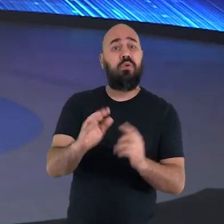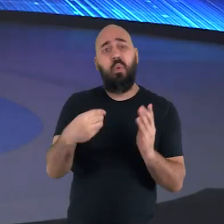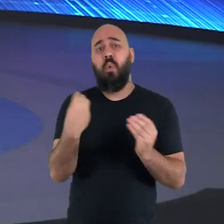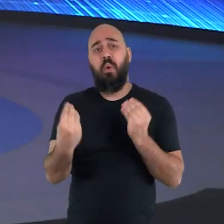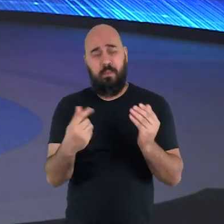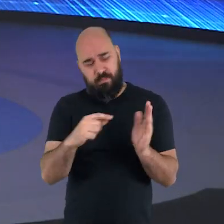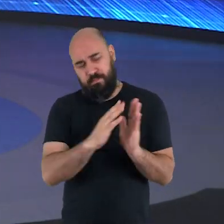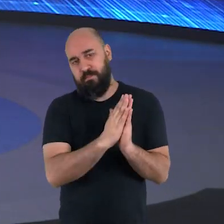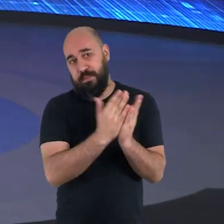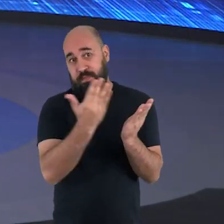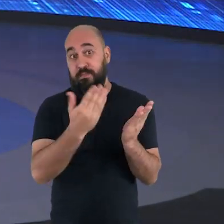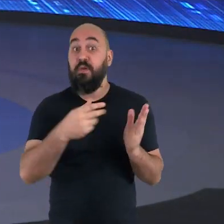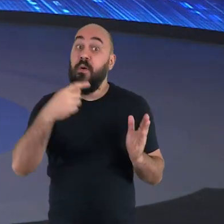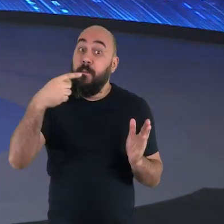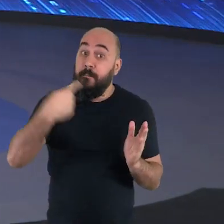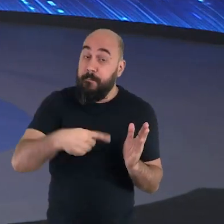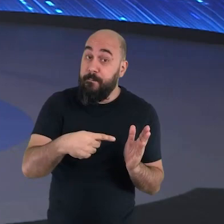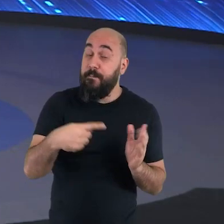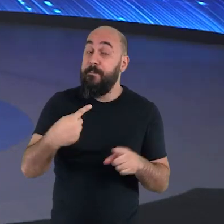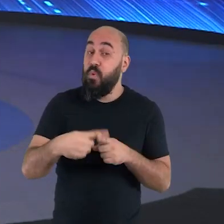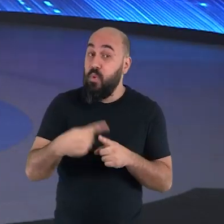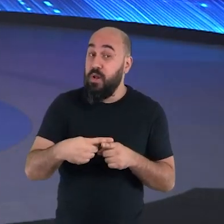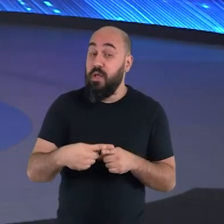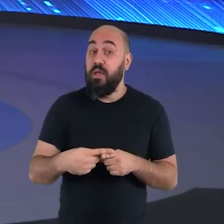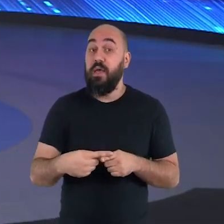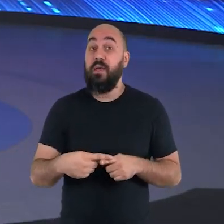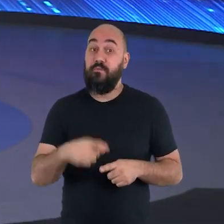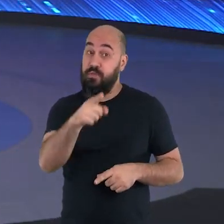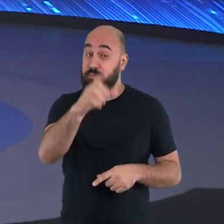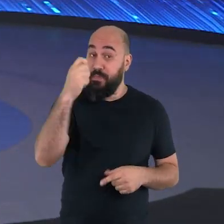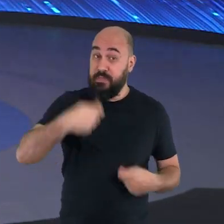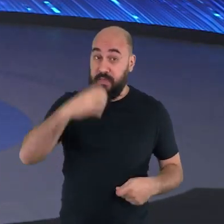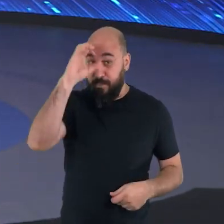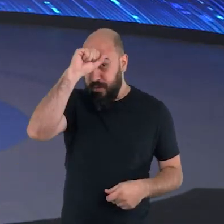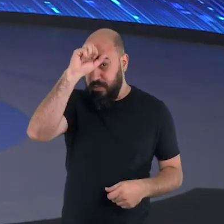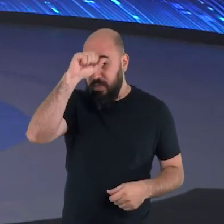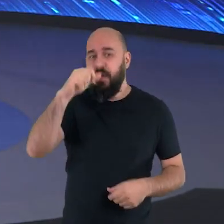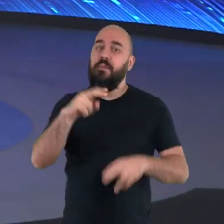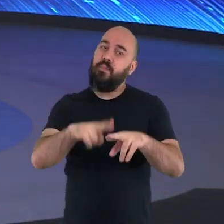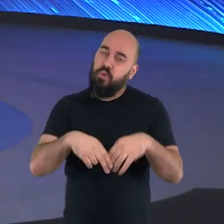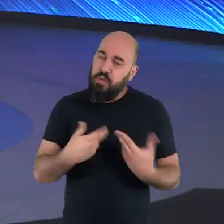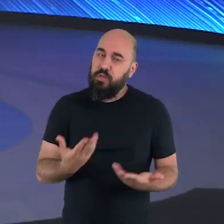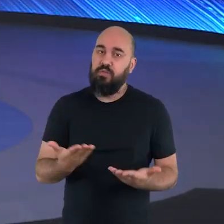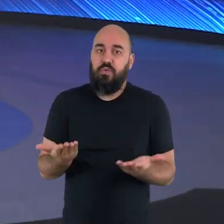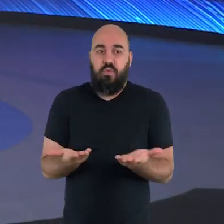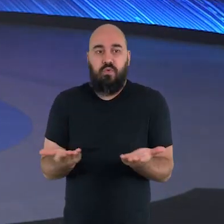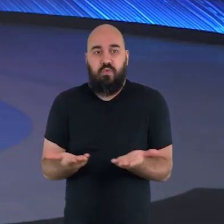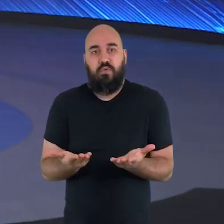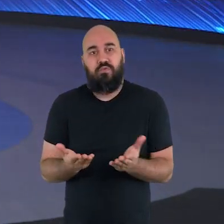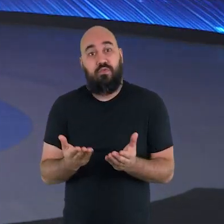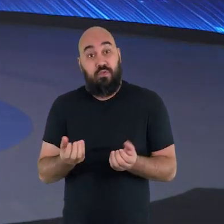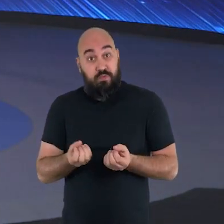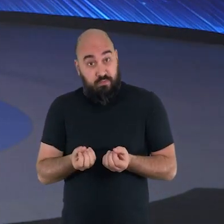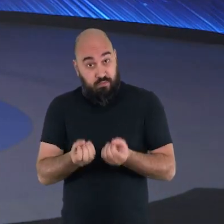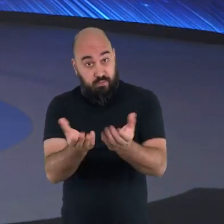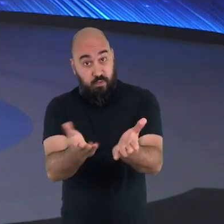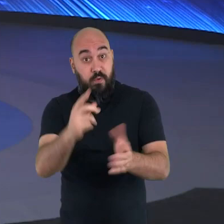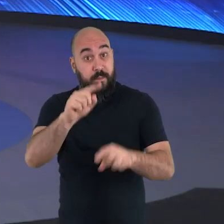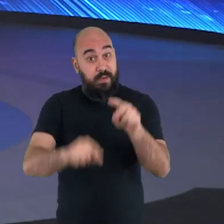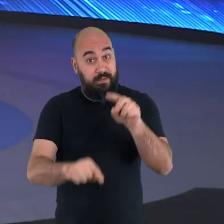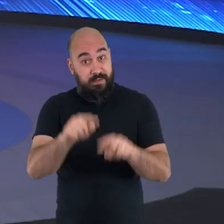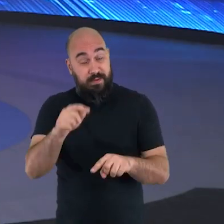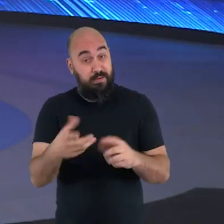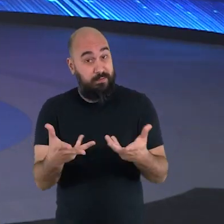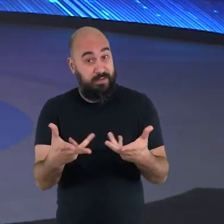sempre lhe ofereço um estudo bíblico e também te dou a oportunidade de ser parte da maior e melhor escola bíblica do